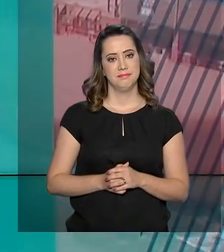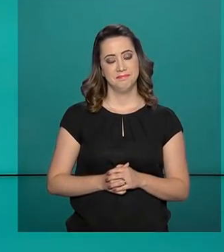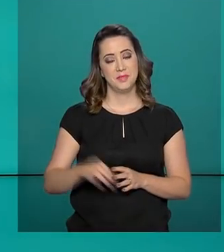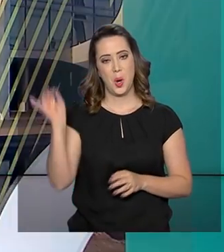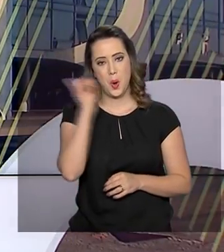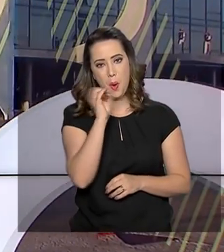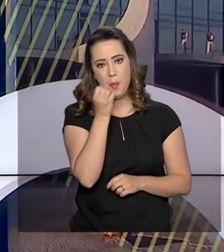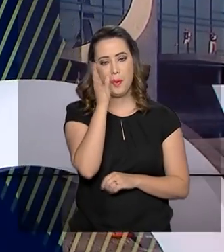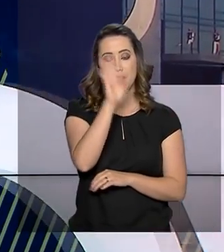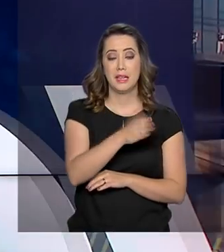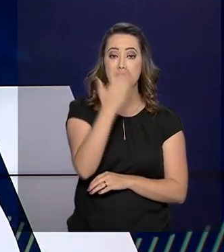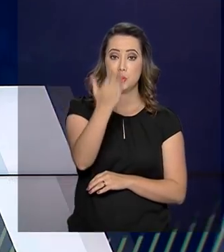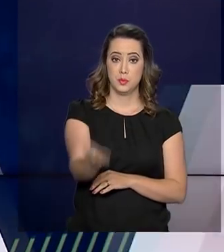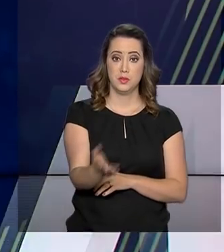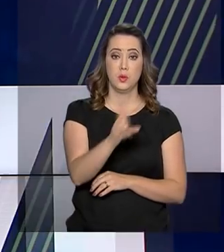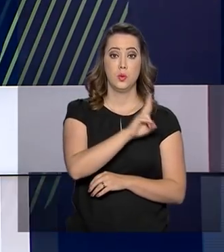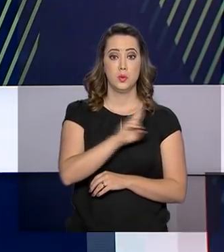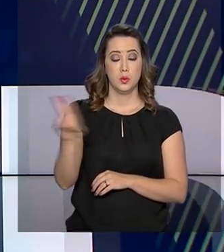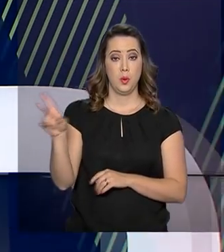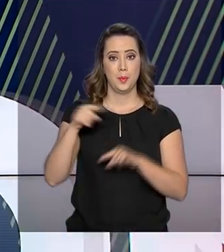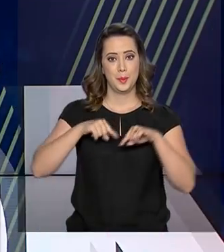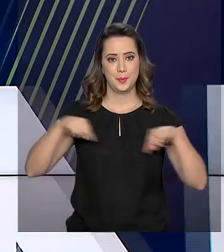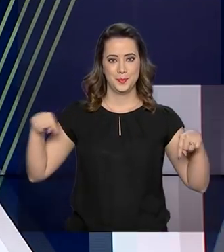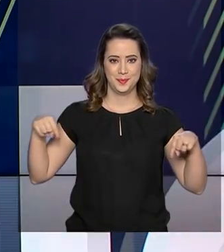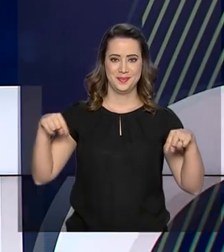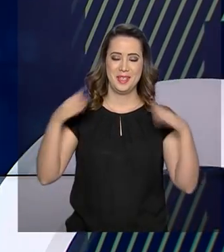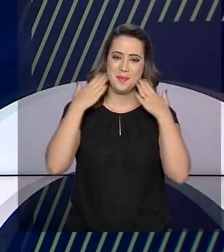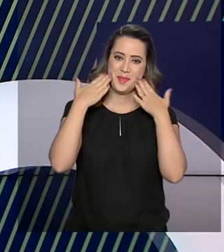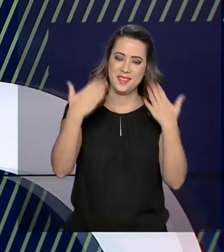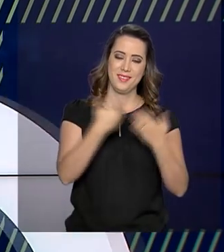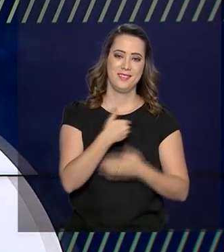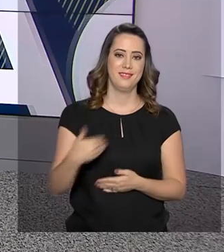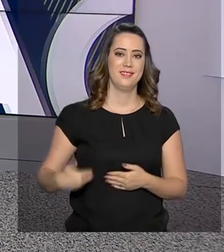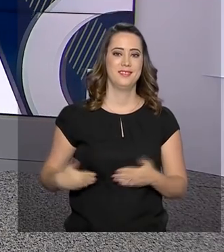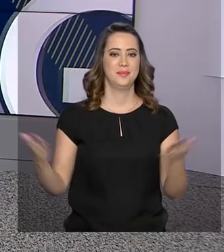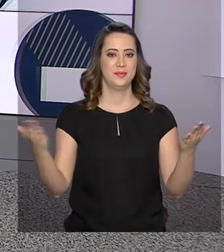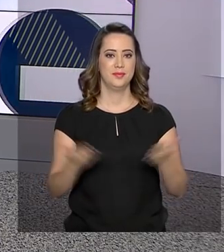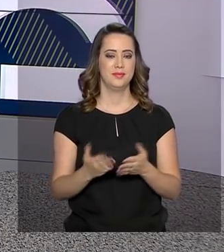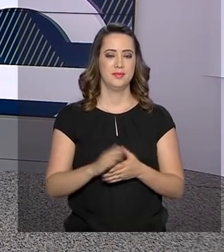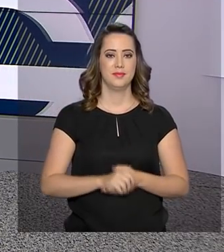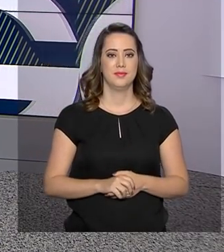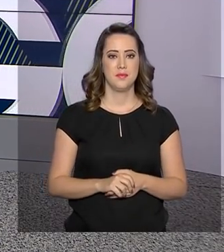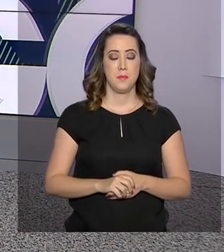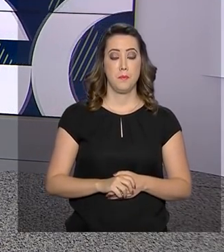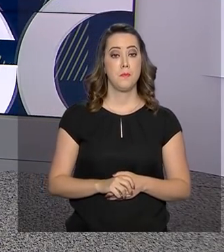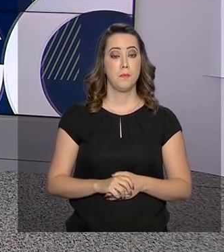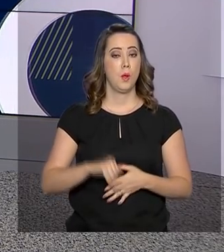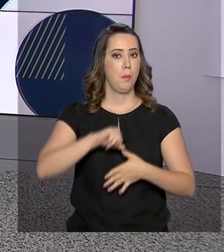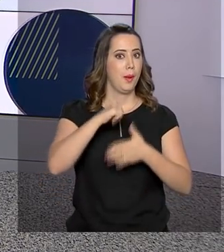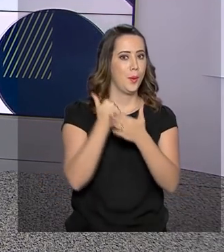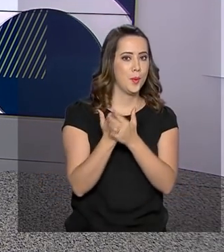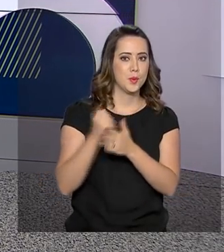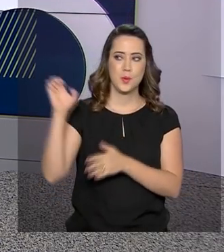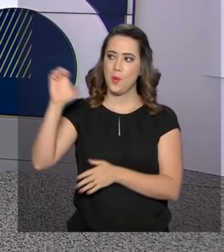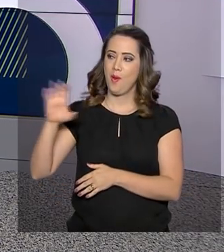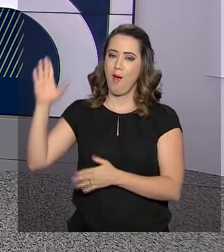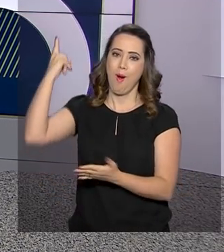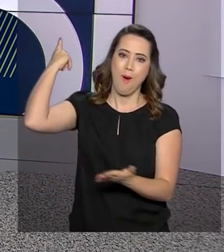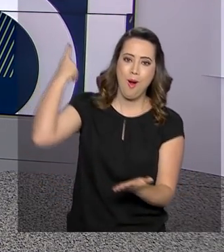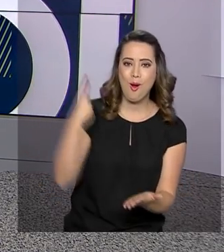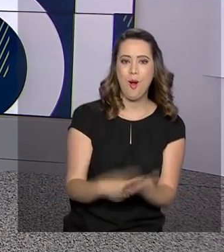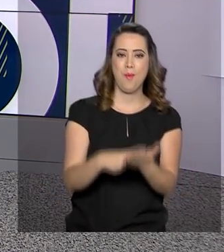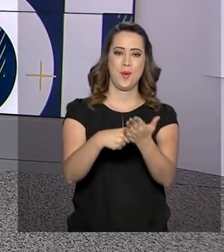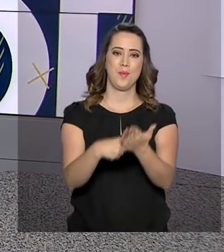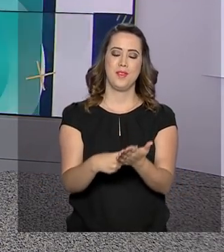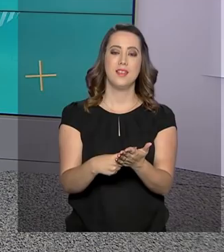Olá, boa tarde para você. Eu sou Roberto Camargo e está no ar o governo agora. Mercosul e União Europeia acabam de fechar